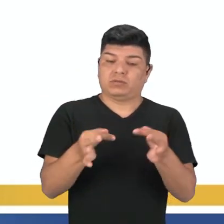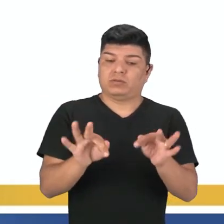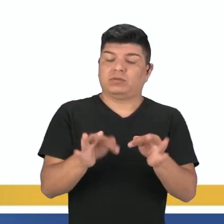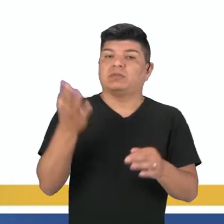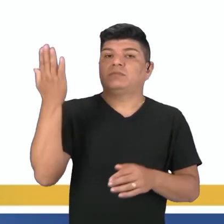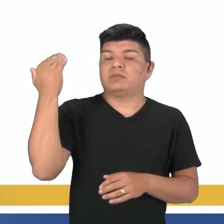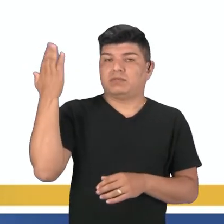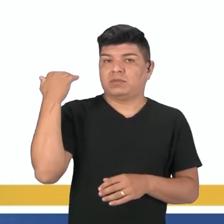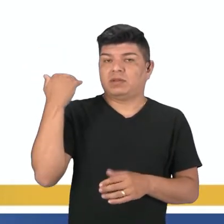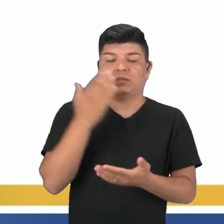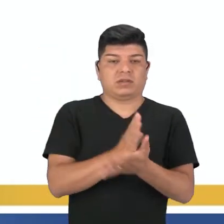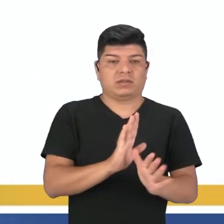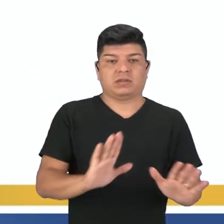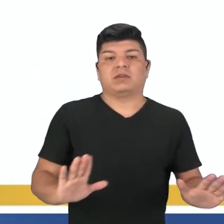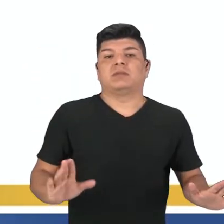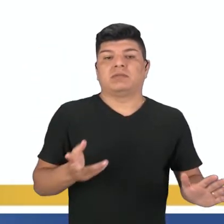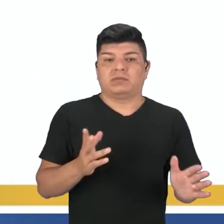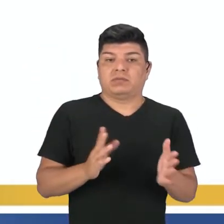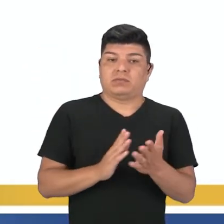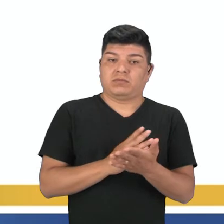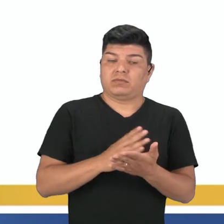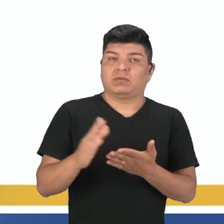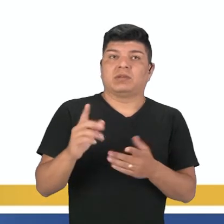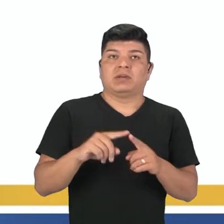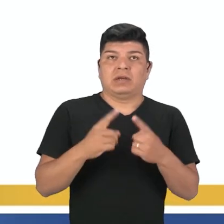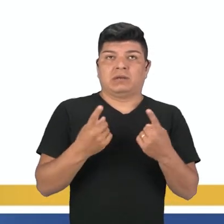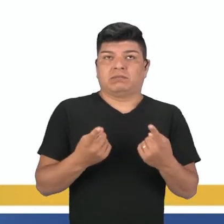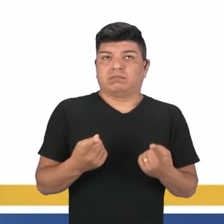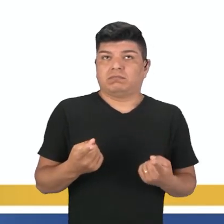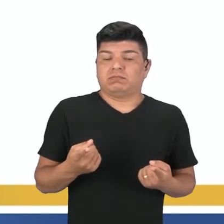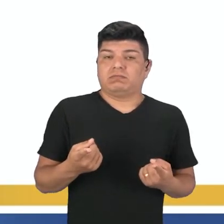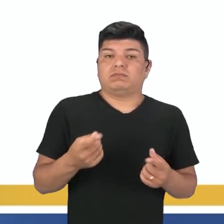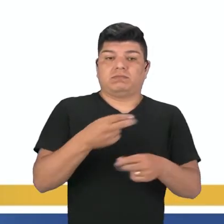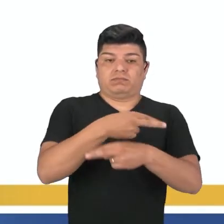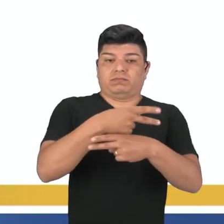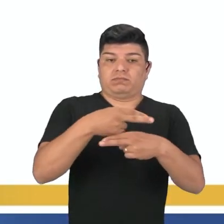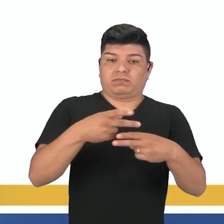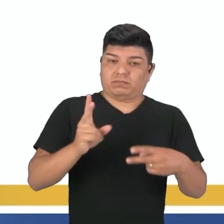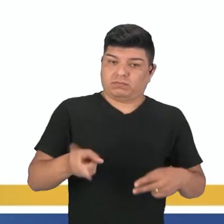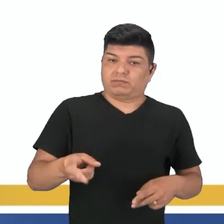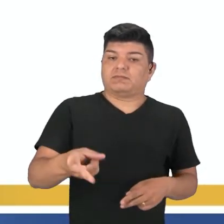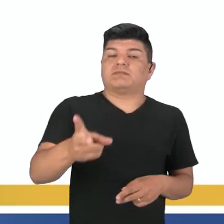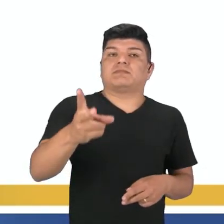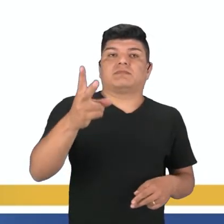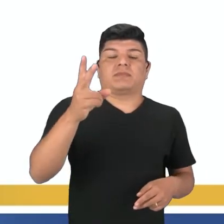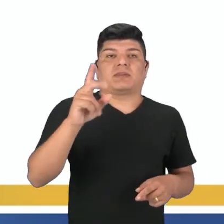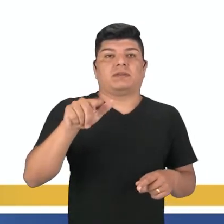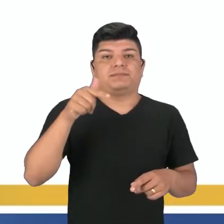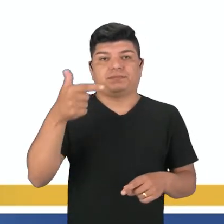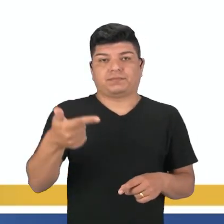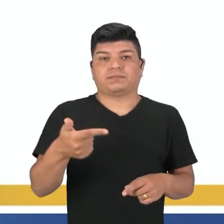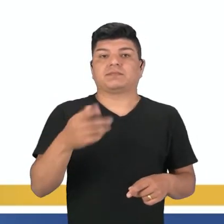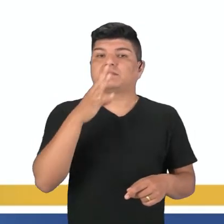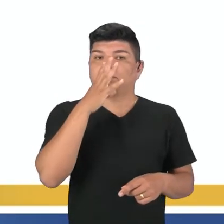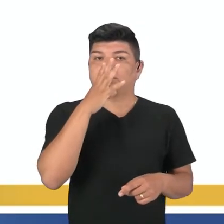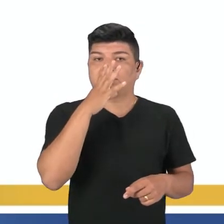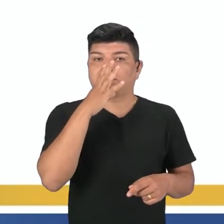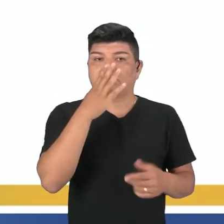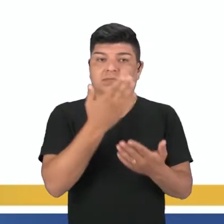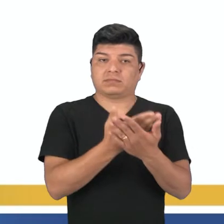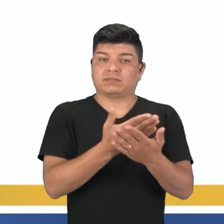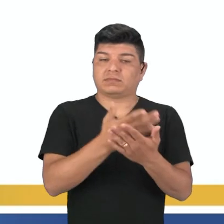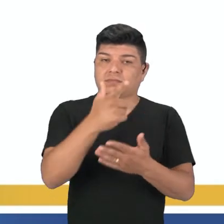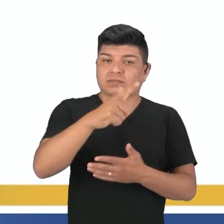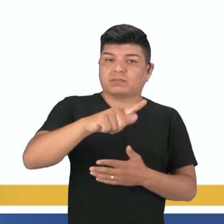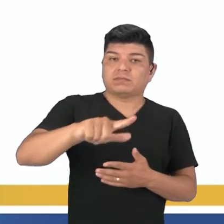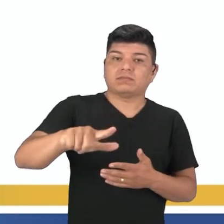iniciou e acabou. E quando a gente fala de past continuous, a gente está falando de uma coisa que estava em progresso, certo? Depois vocês podem assistir essa aula